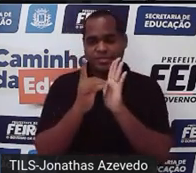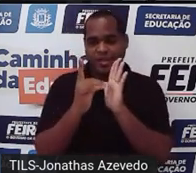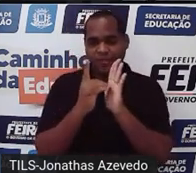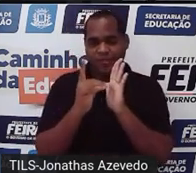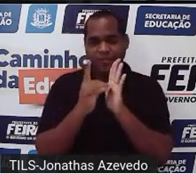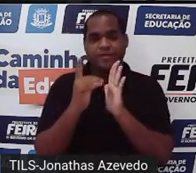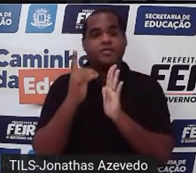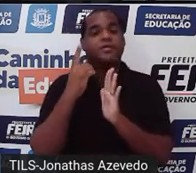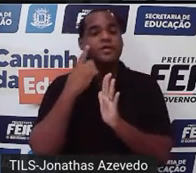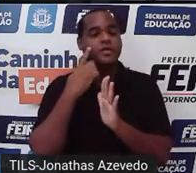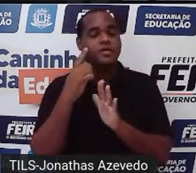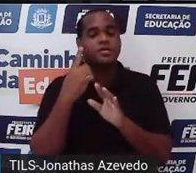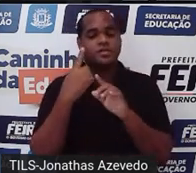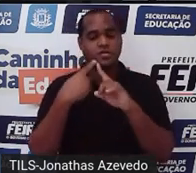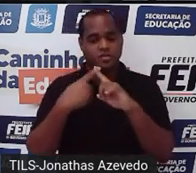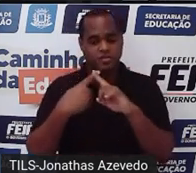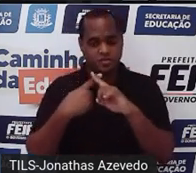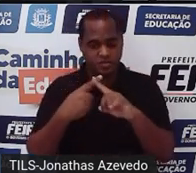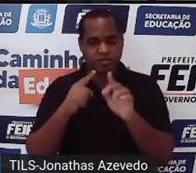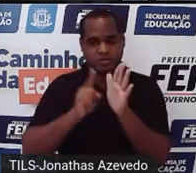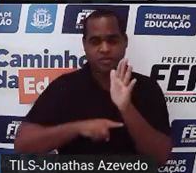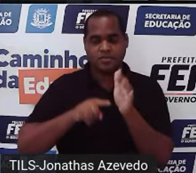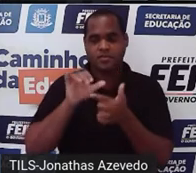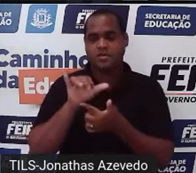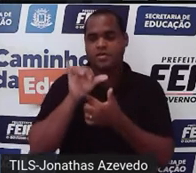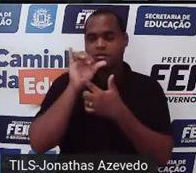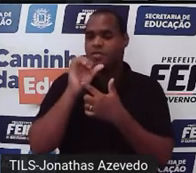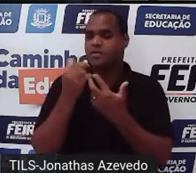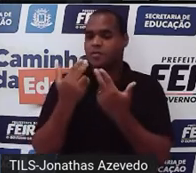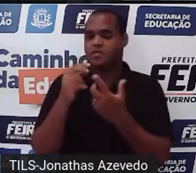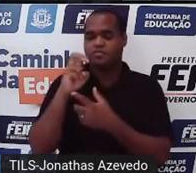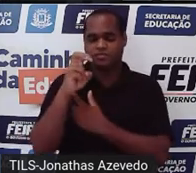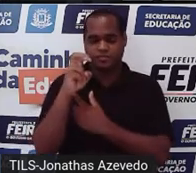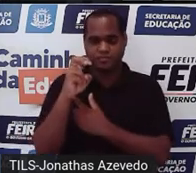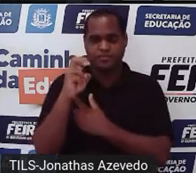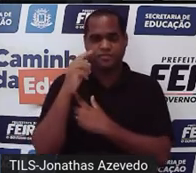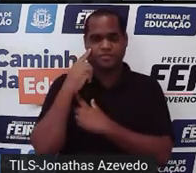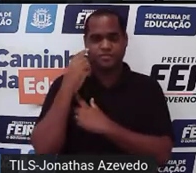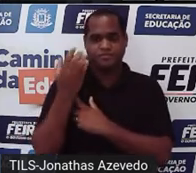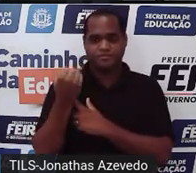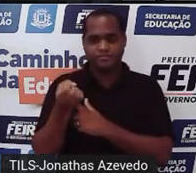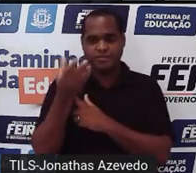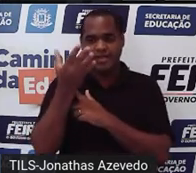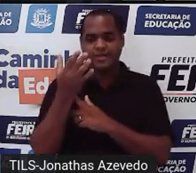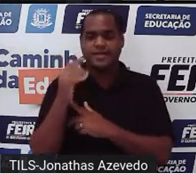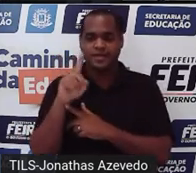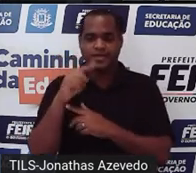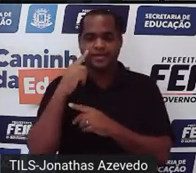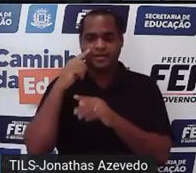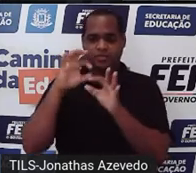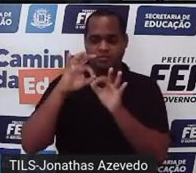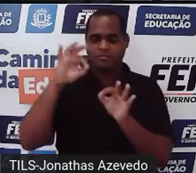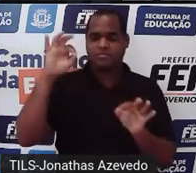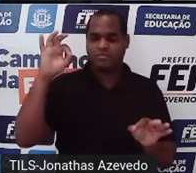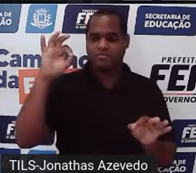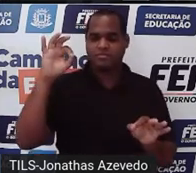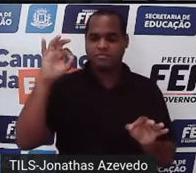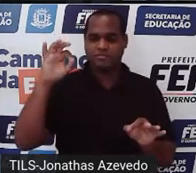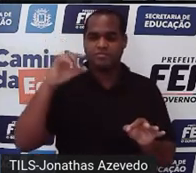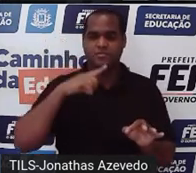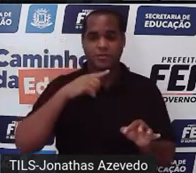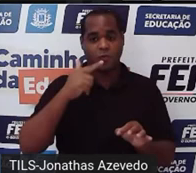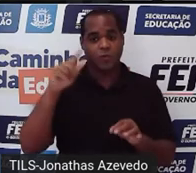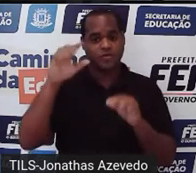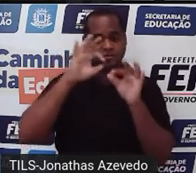x menos y igual a 5 apareceu uma reta ali ó é a reta que tem né?